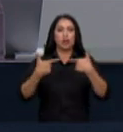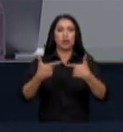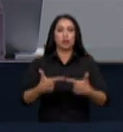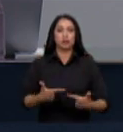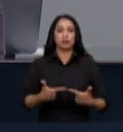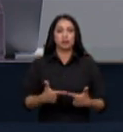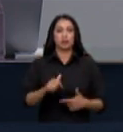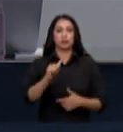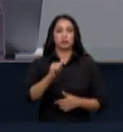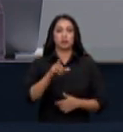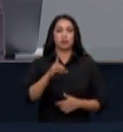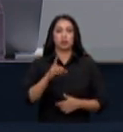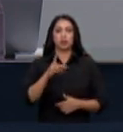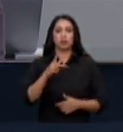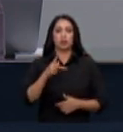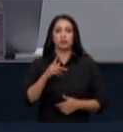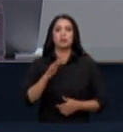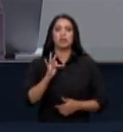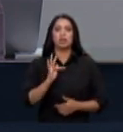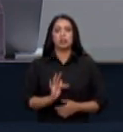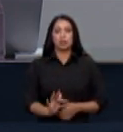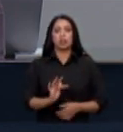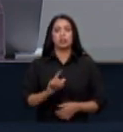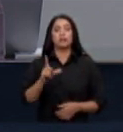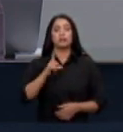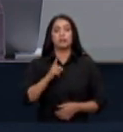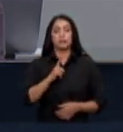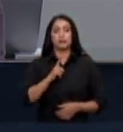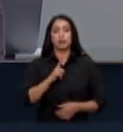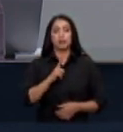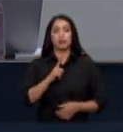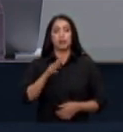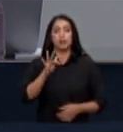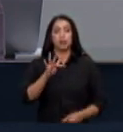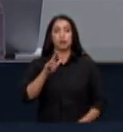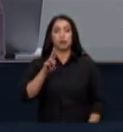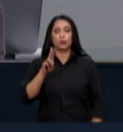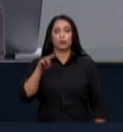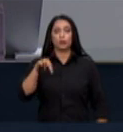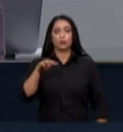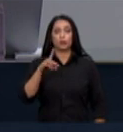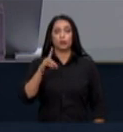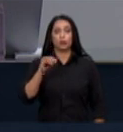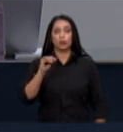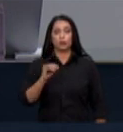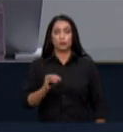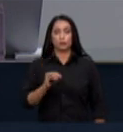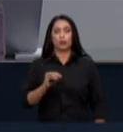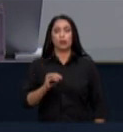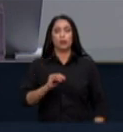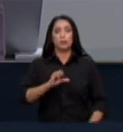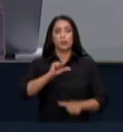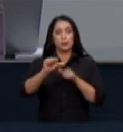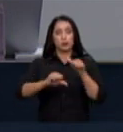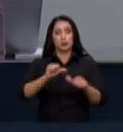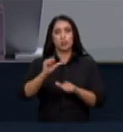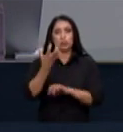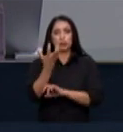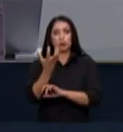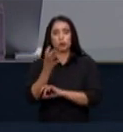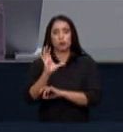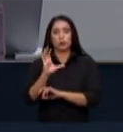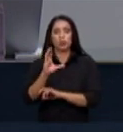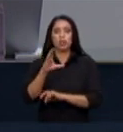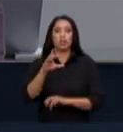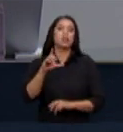visando a reativar o fundo nacional para mudança de clima do clima